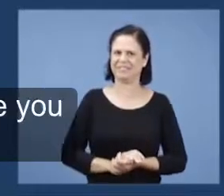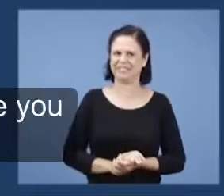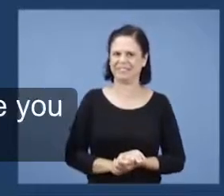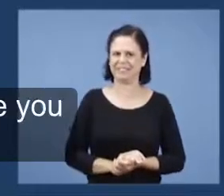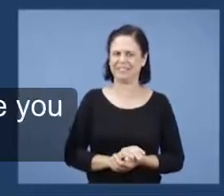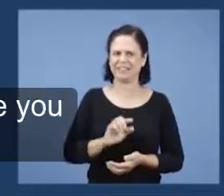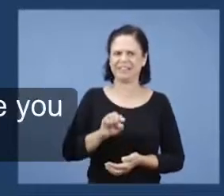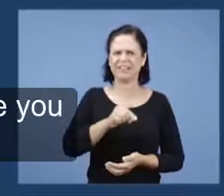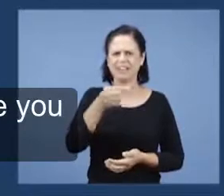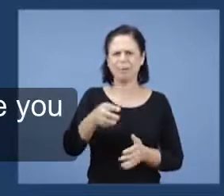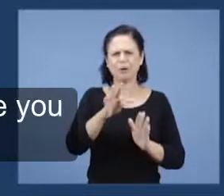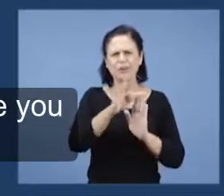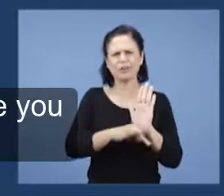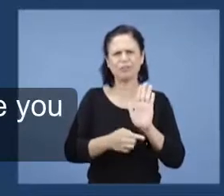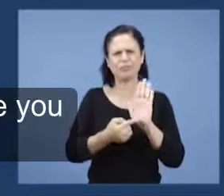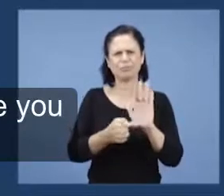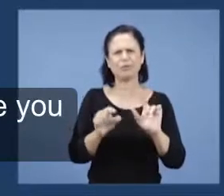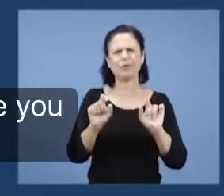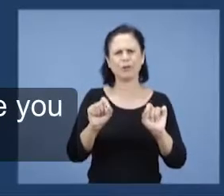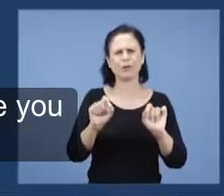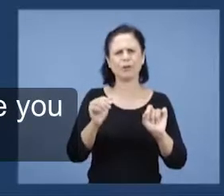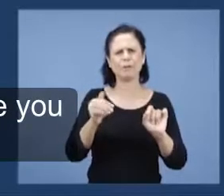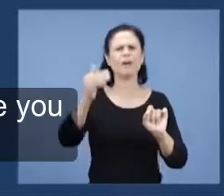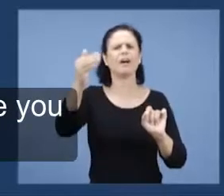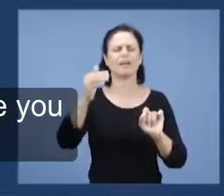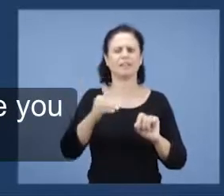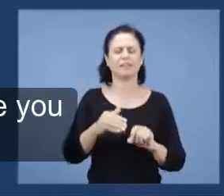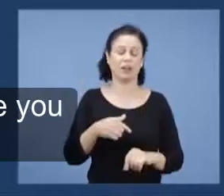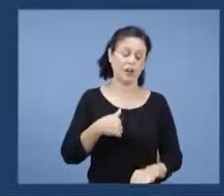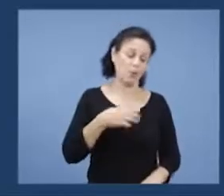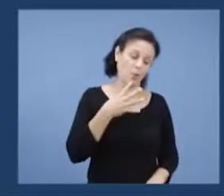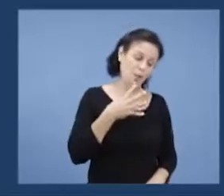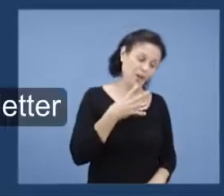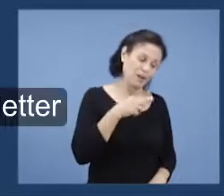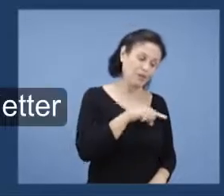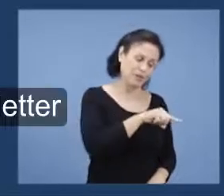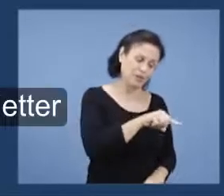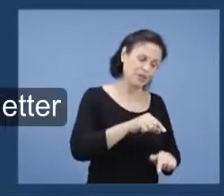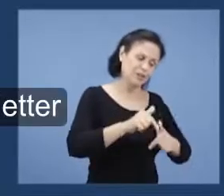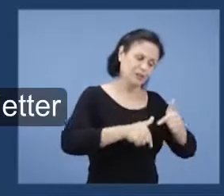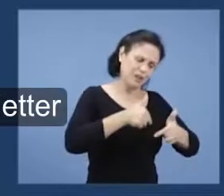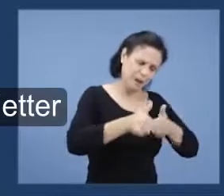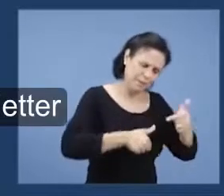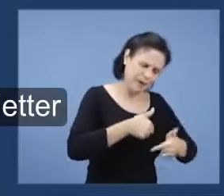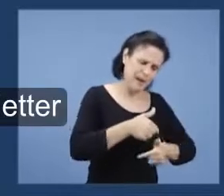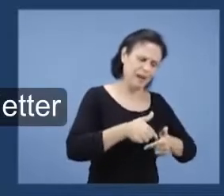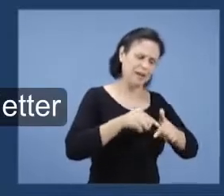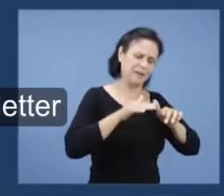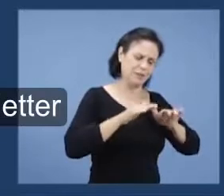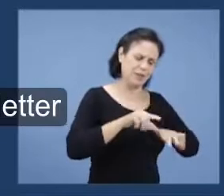capítulo, do texto? Eu sei as tuas obras e onde habitas, que é o trono